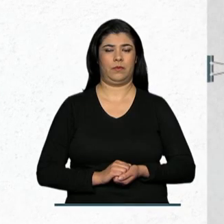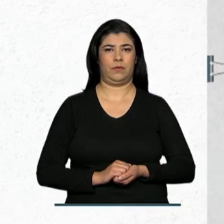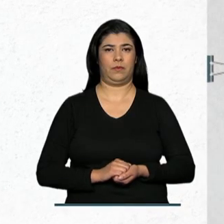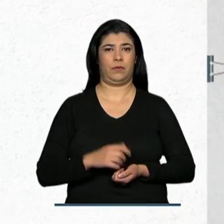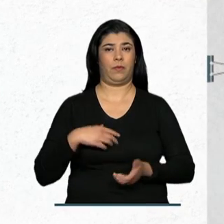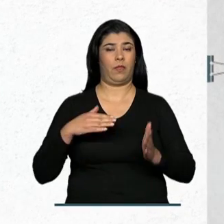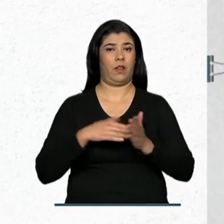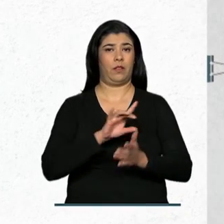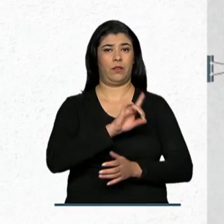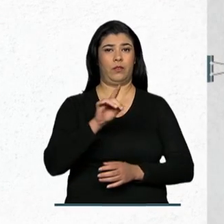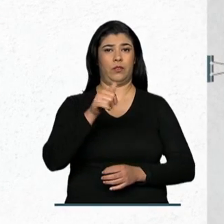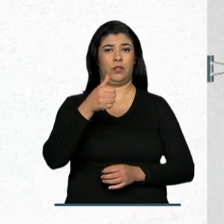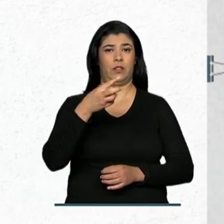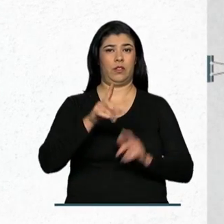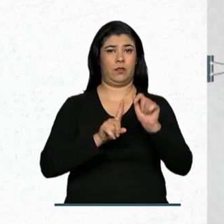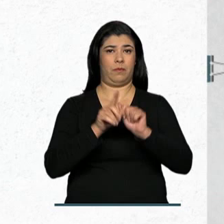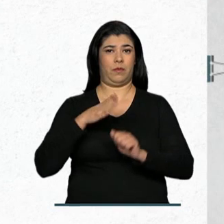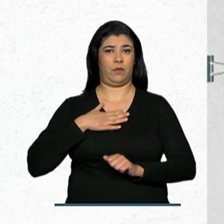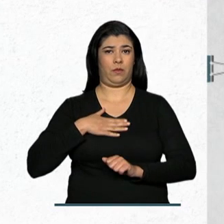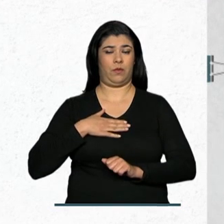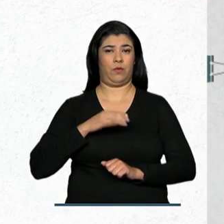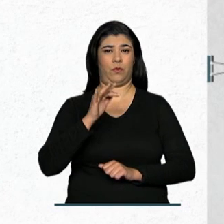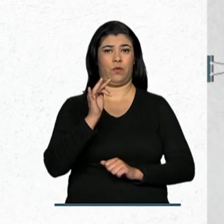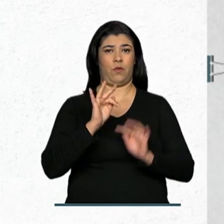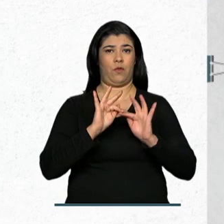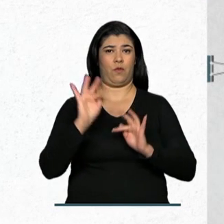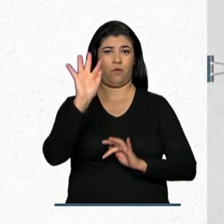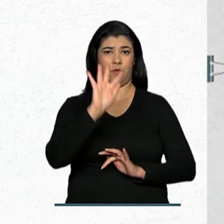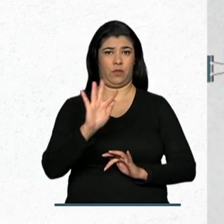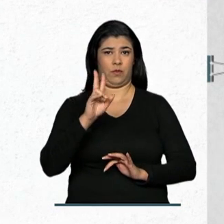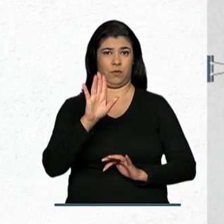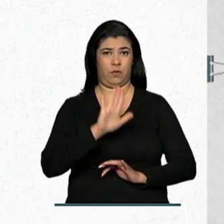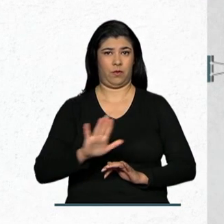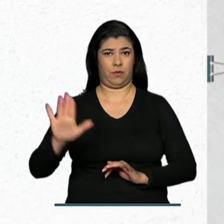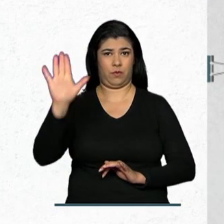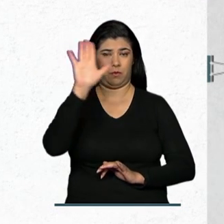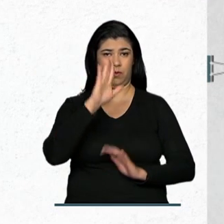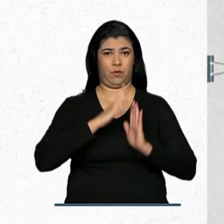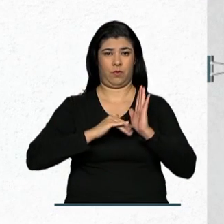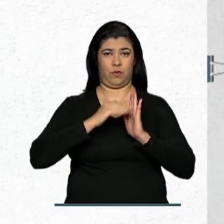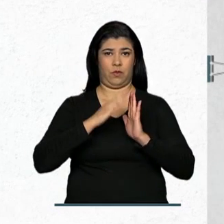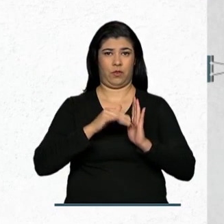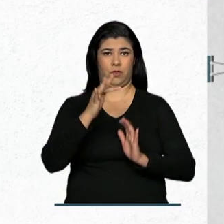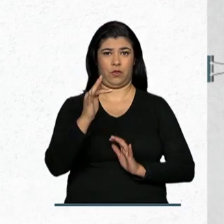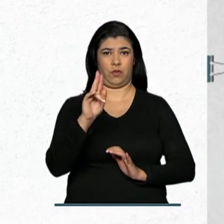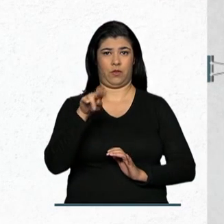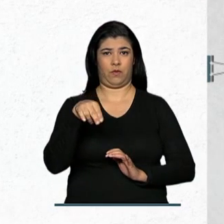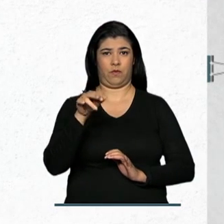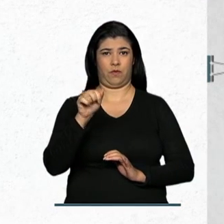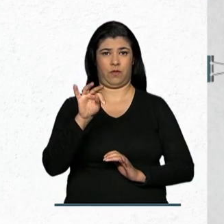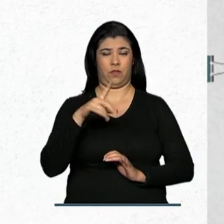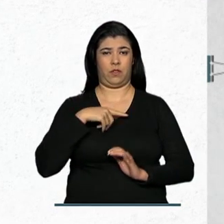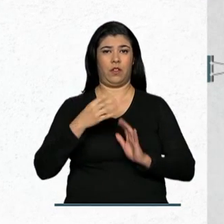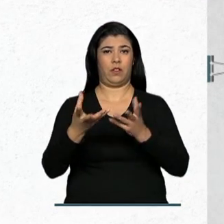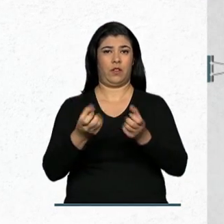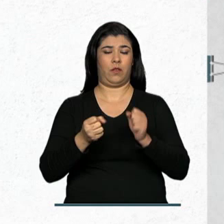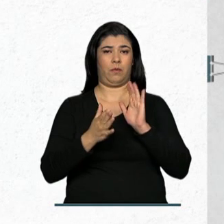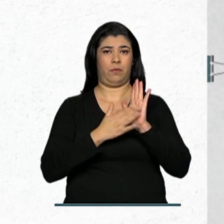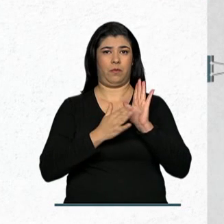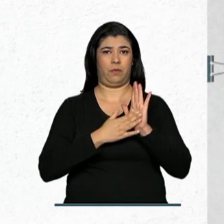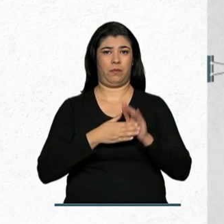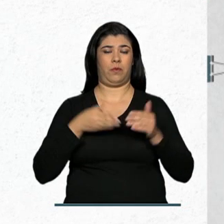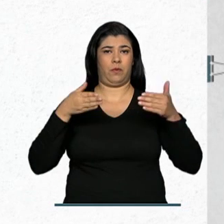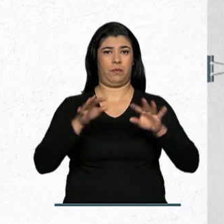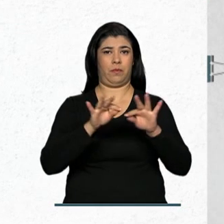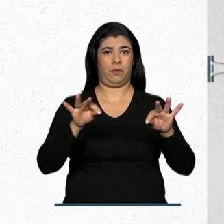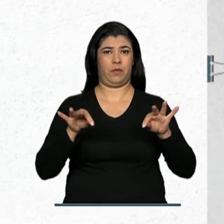Até 13 de agosto, a Fundação Nacional de Artes, Funarte, recebe propostas para a ocupação da Sala de Dança Claus Viana,